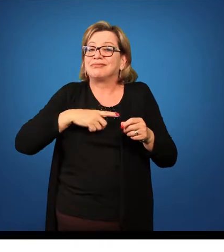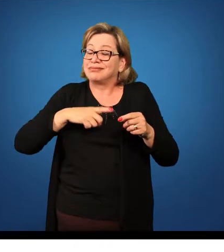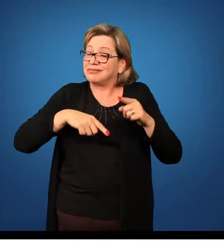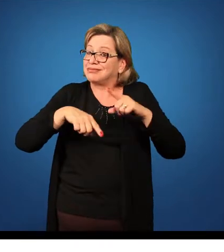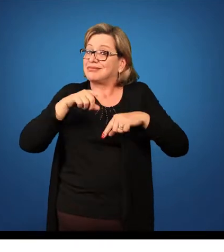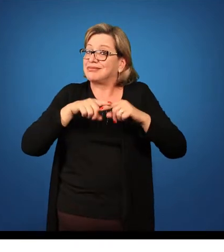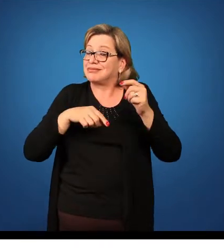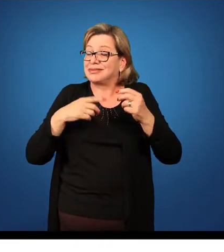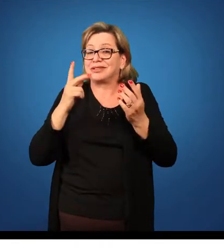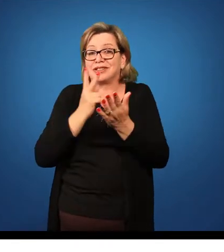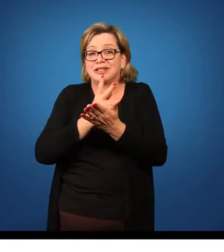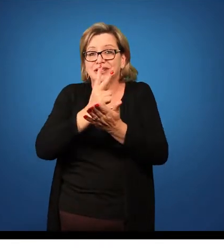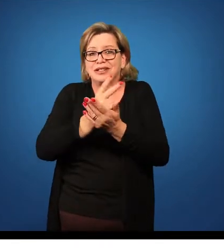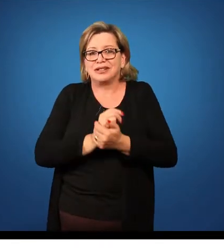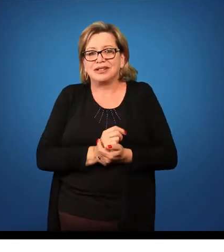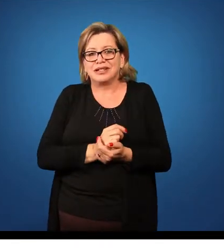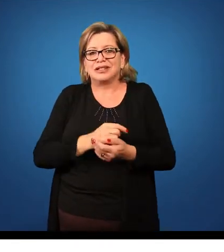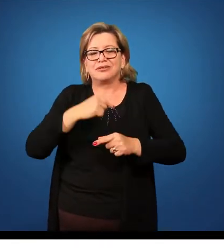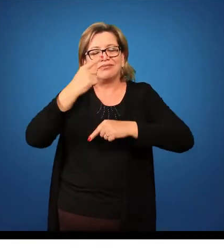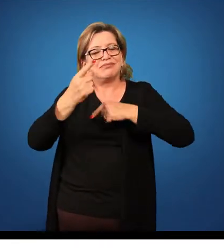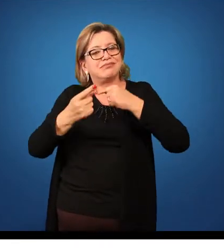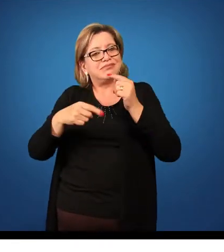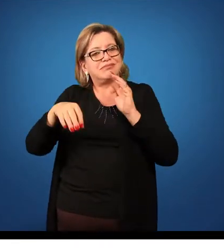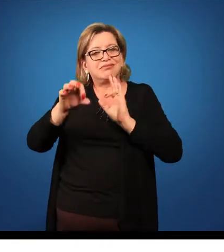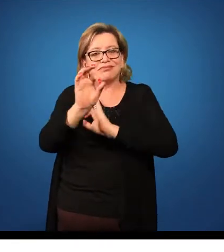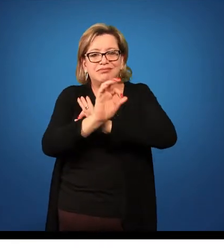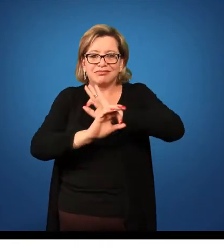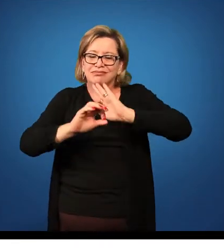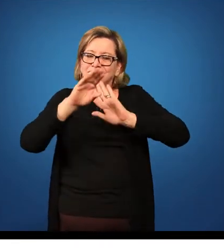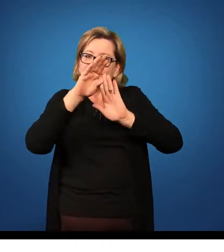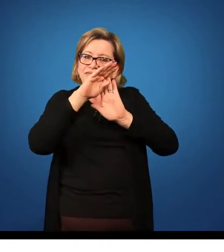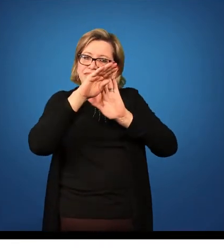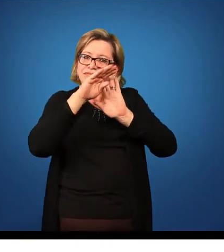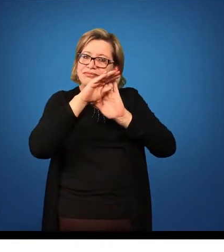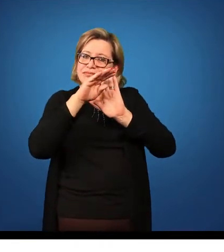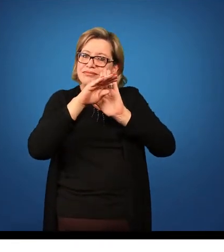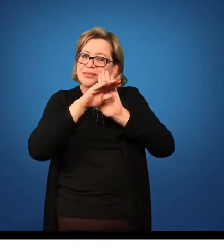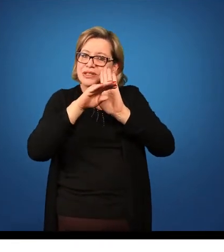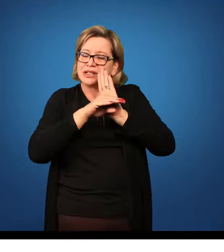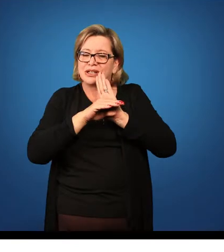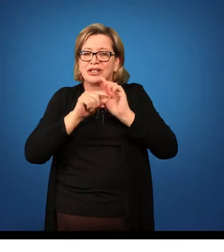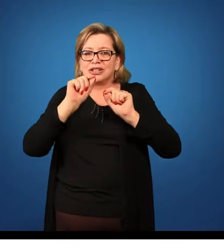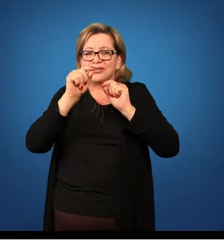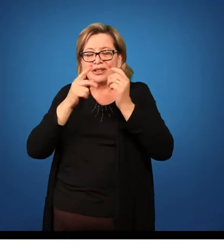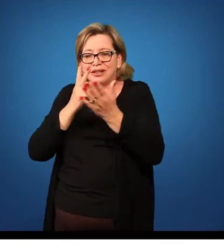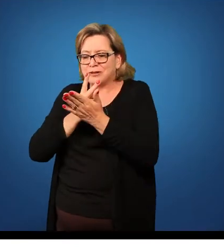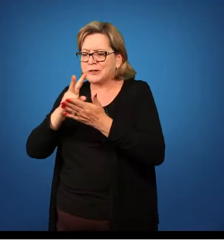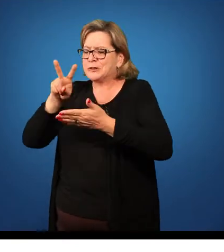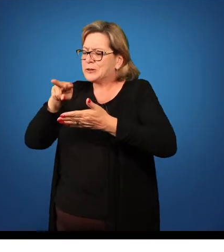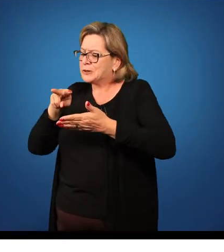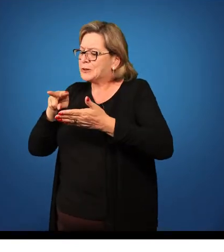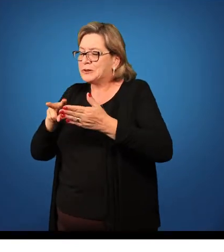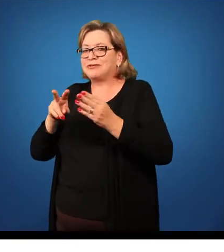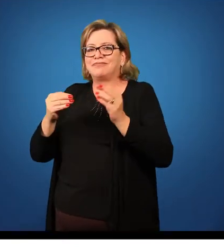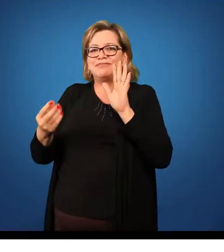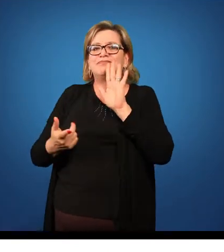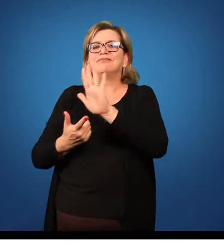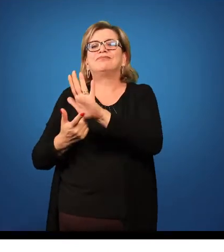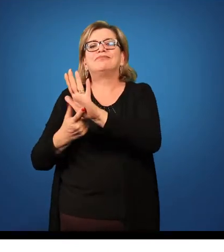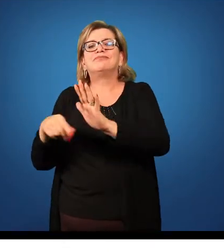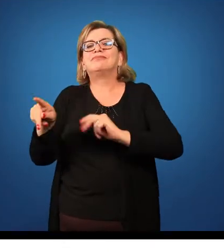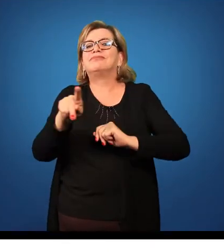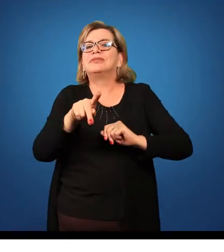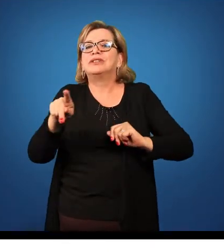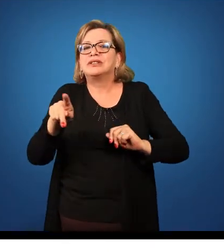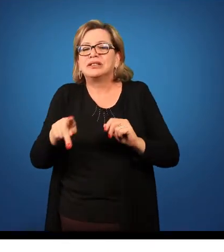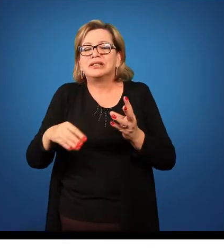aula. Monta seu plano de aula. Então leve esse plano de aula para você, você deverá seguir esse plano de aula, apresentar esse plano de